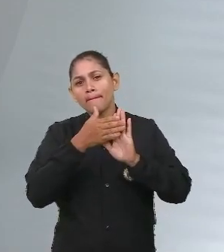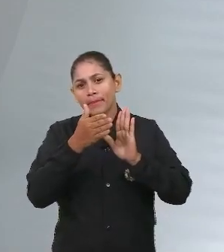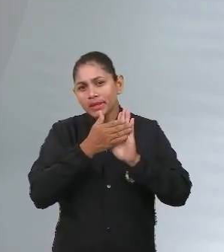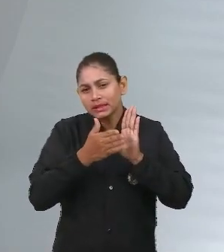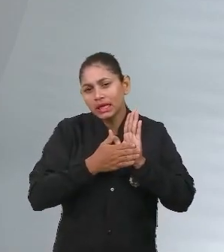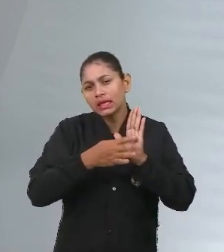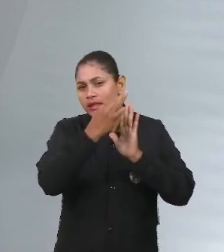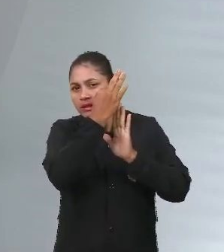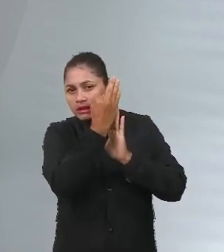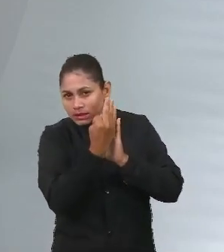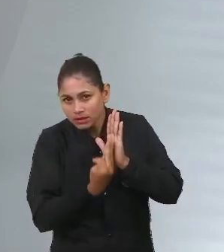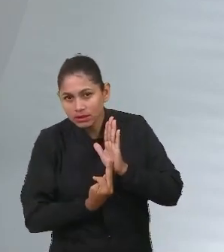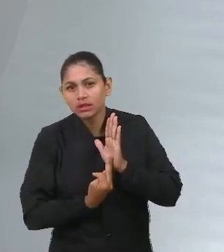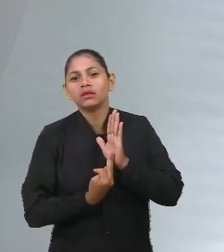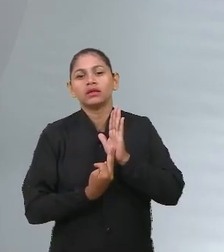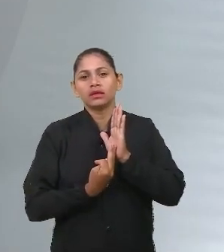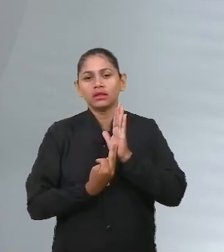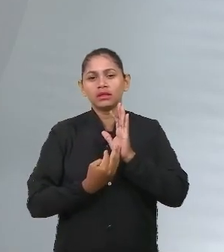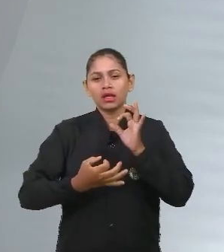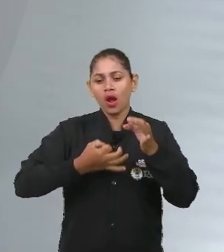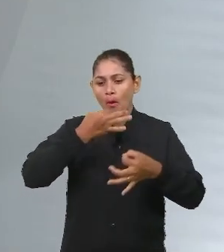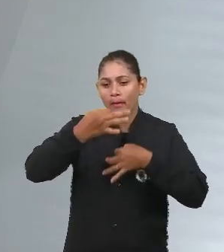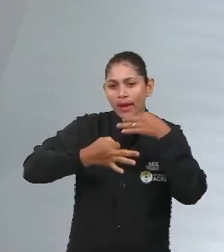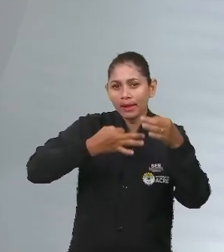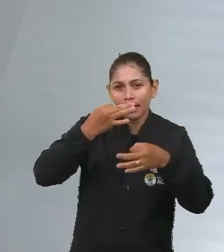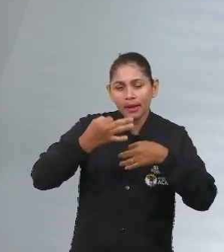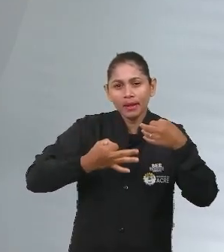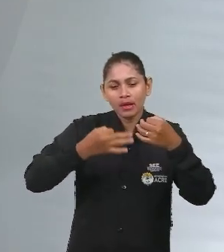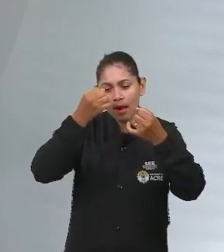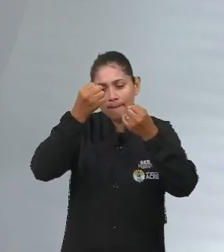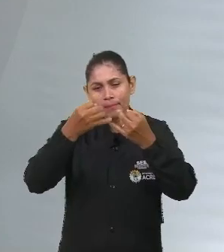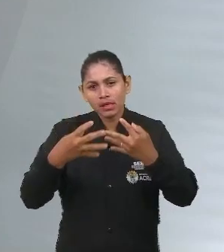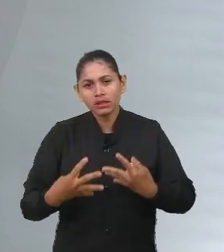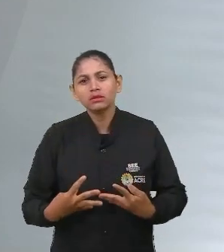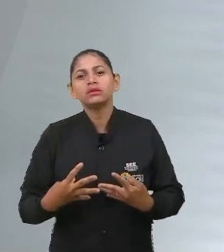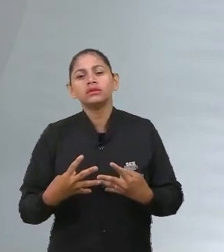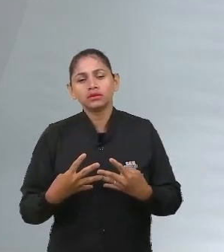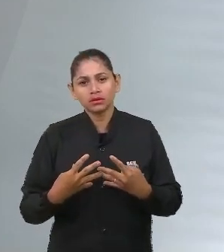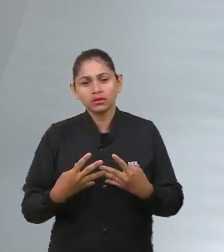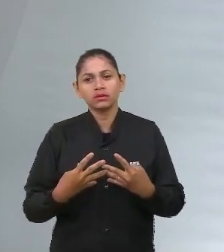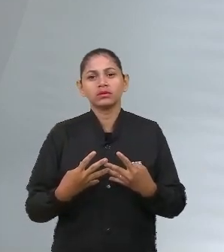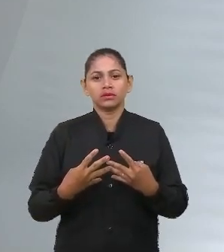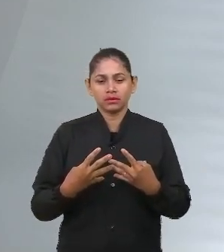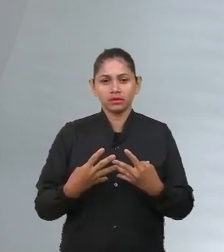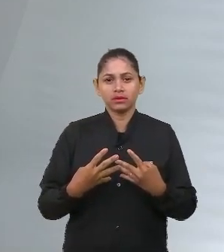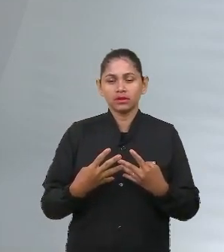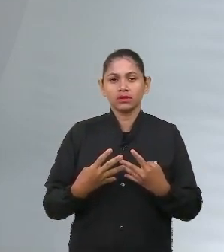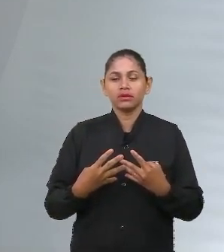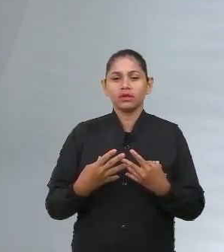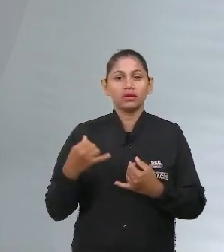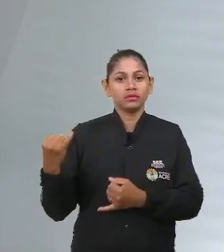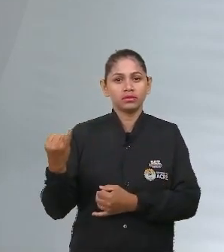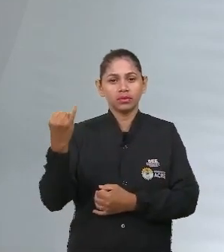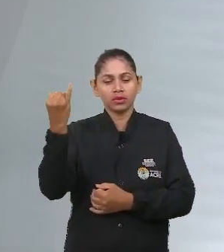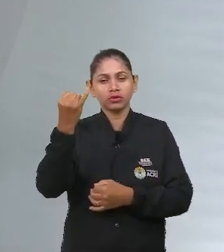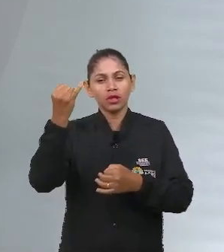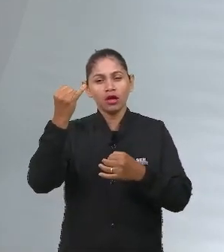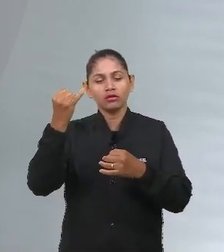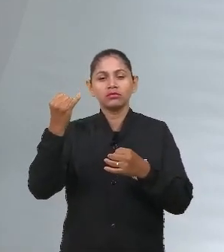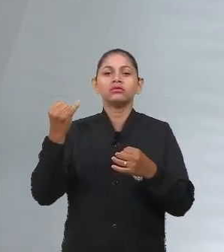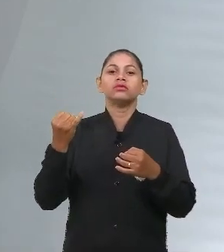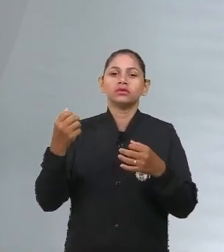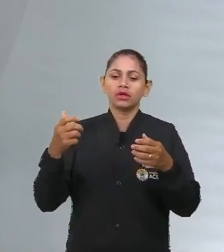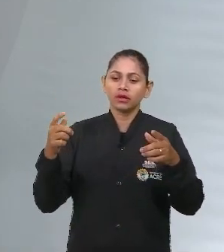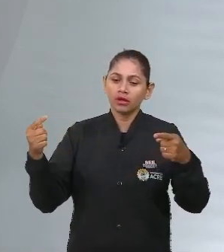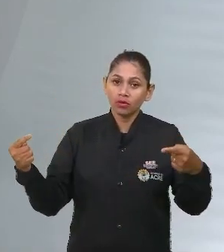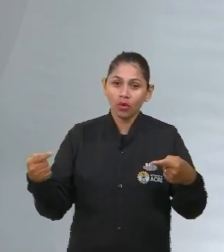de argumento coringa, que é aquele argumento que vai valer ou que vai se encaixar em